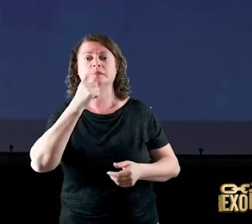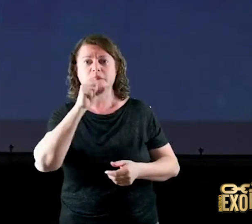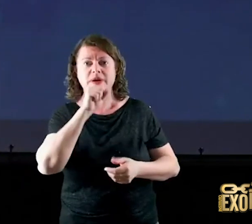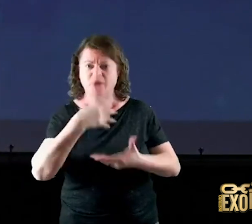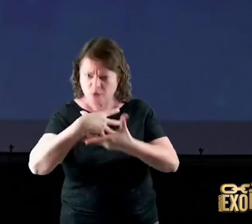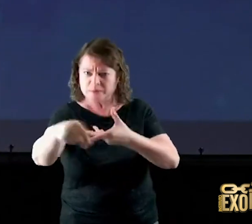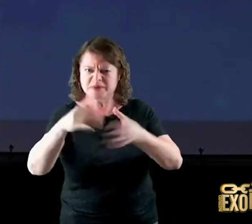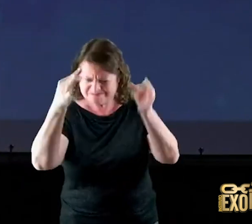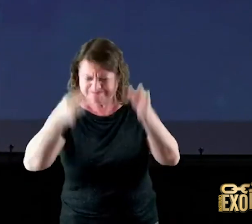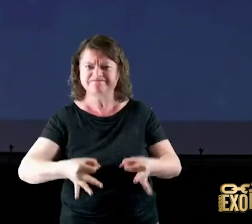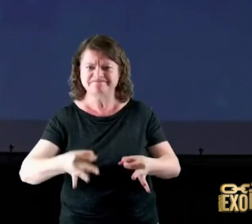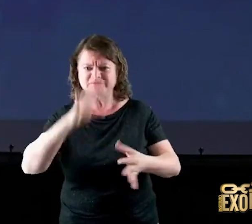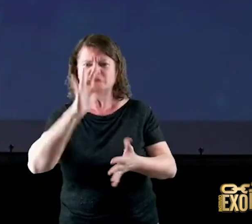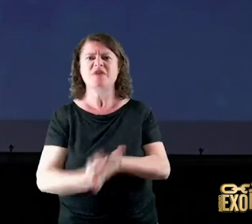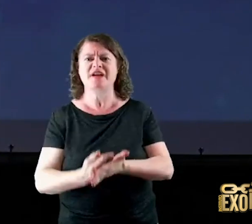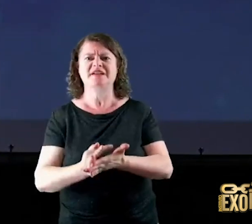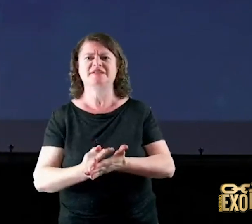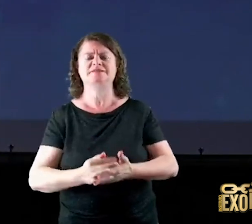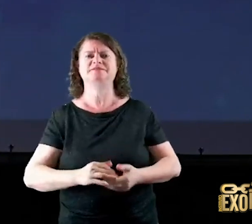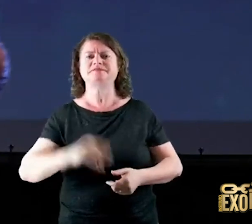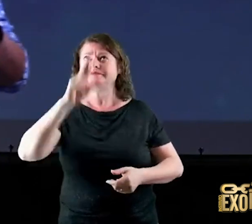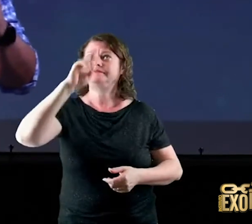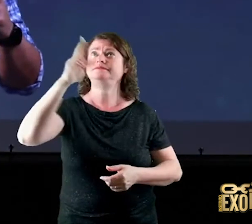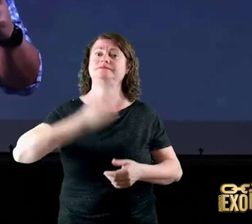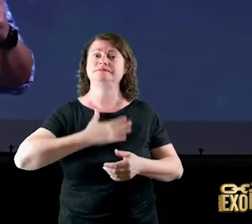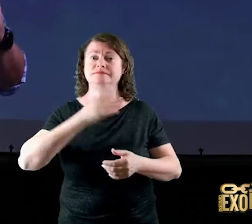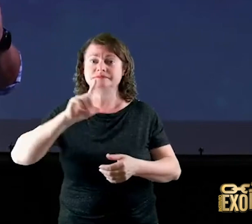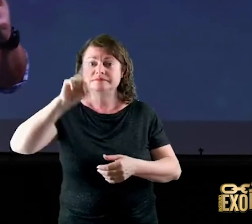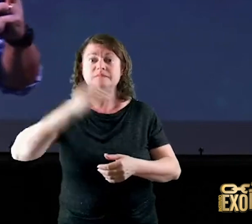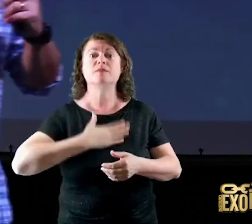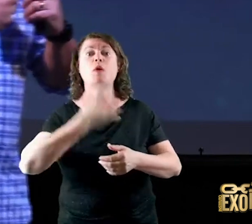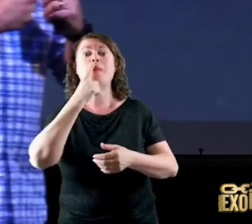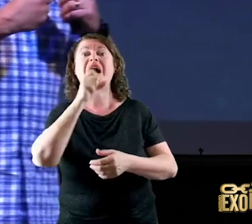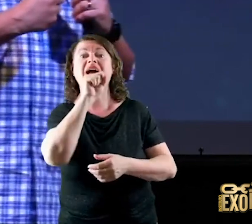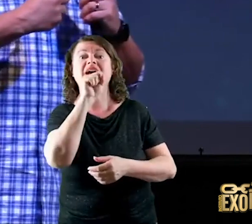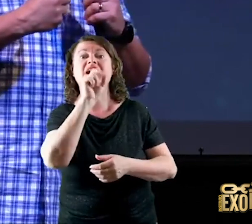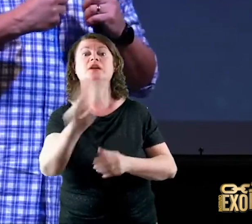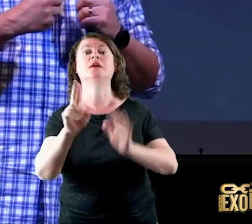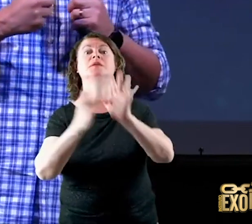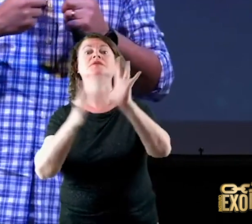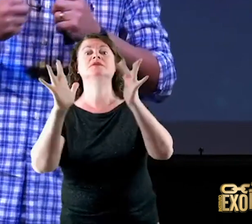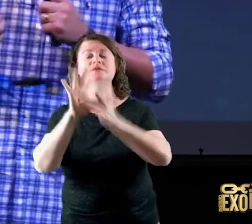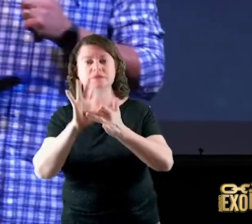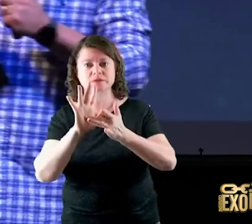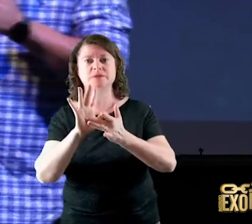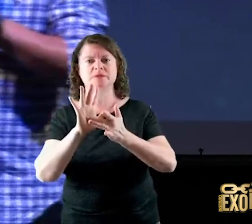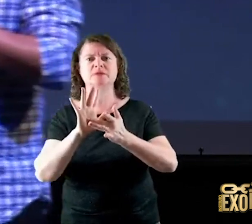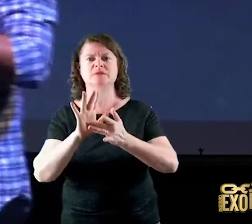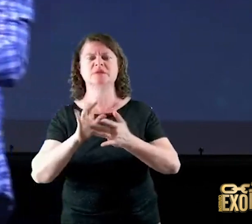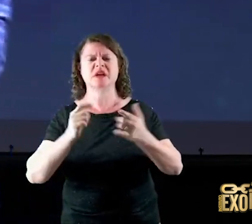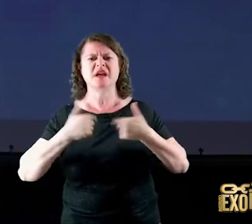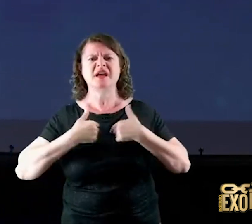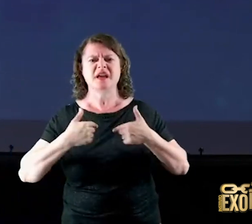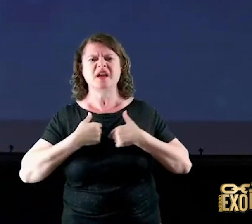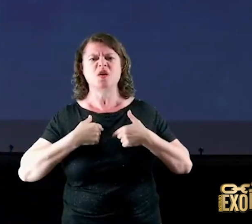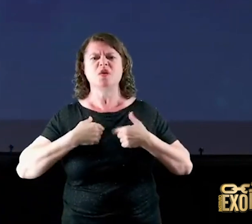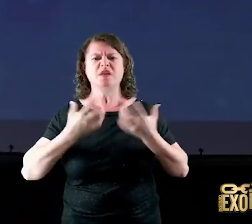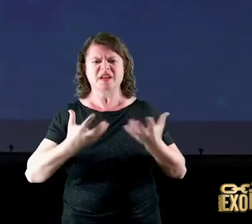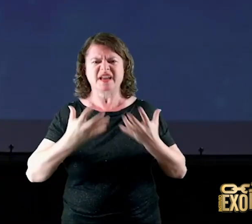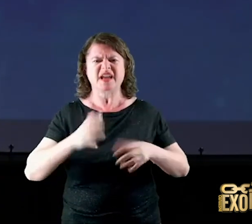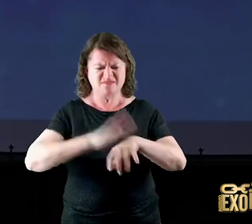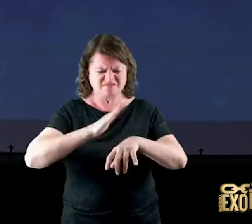diga com vontade diga com fé diga Senhor meu Deus e meu Pai em nome de Jesus eu me abrigo